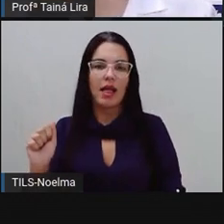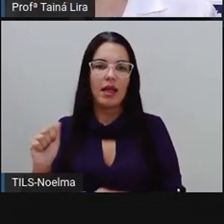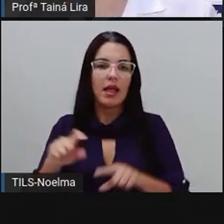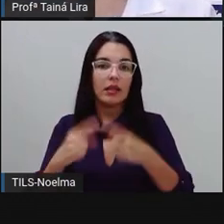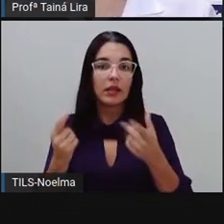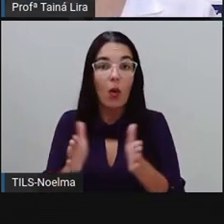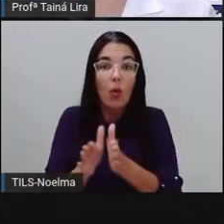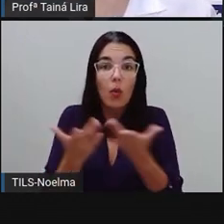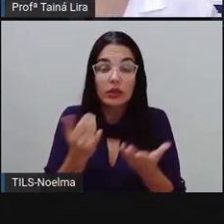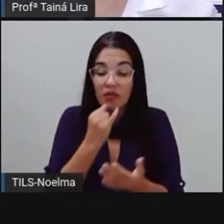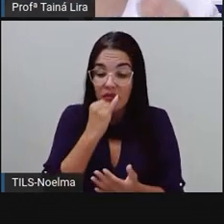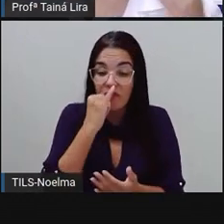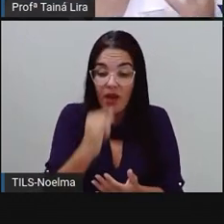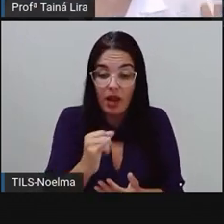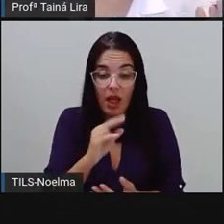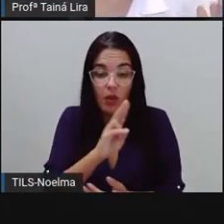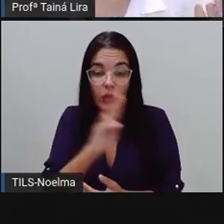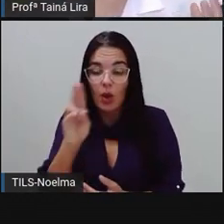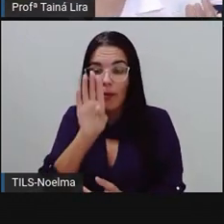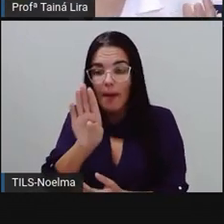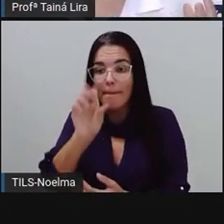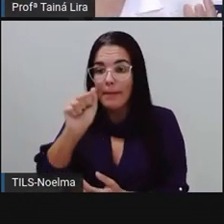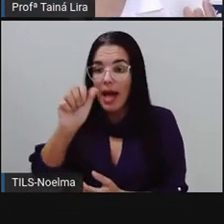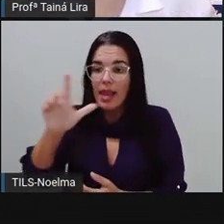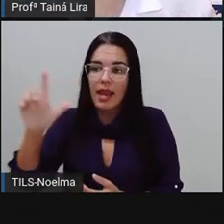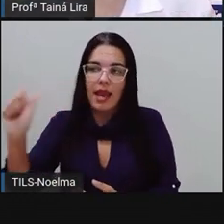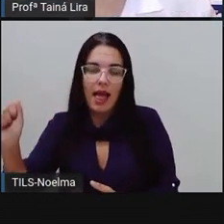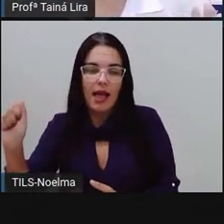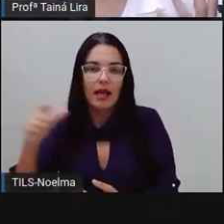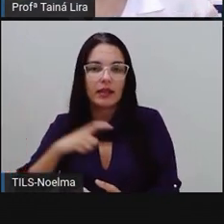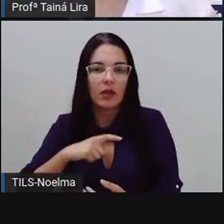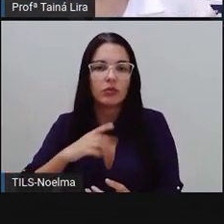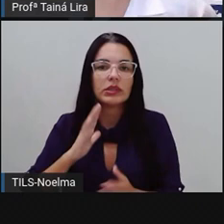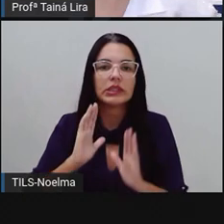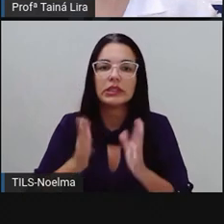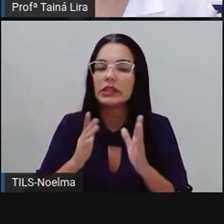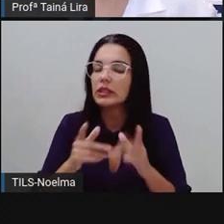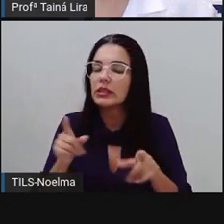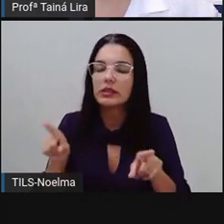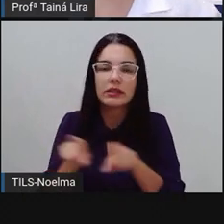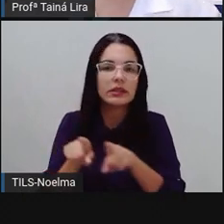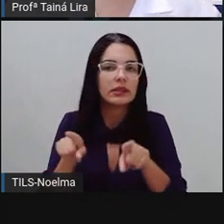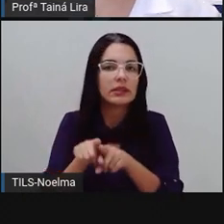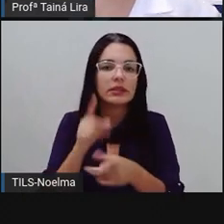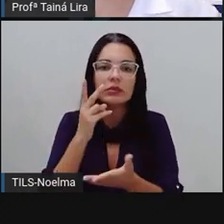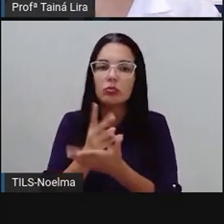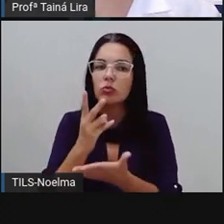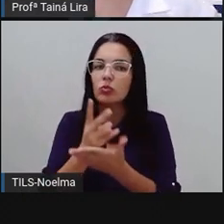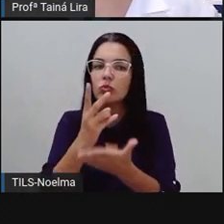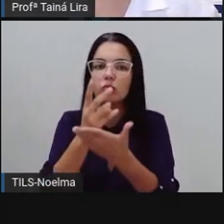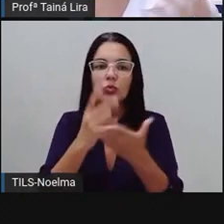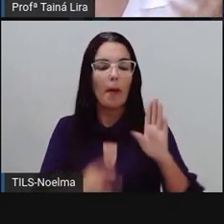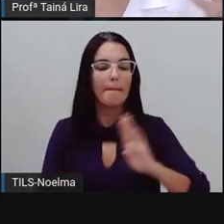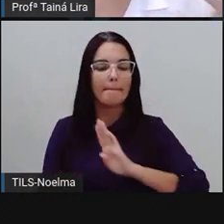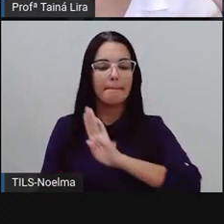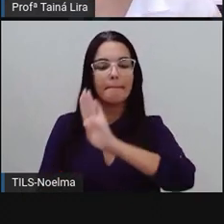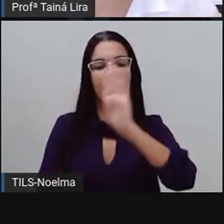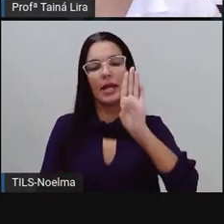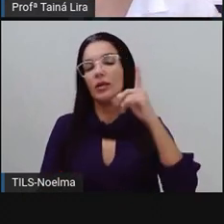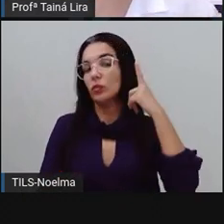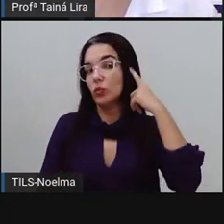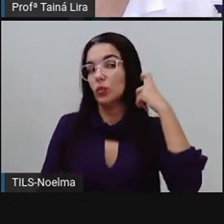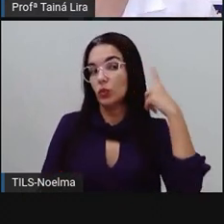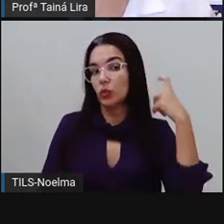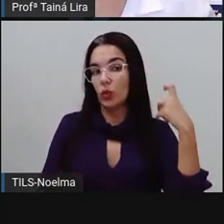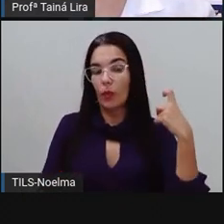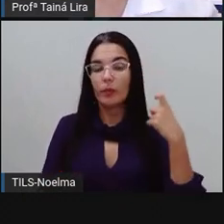pronuncio bala, esse B tá acompanhado do A. Certo? Eu consigo perceber aí o